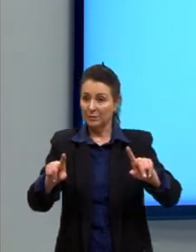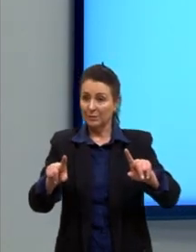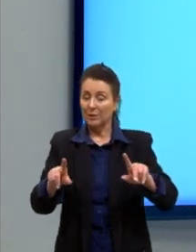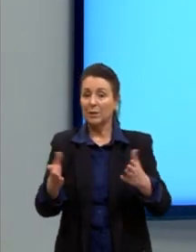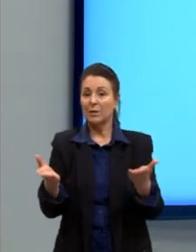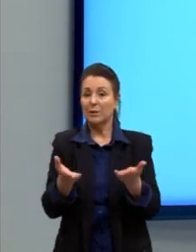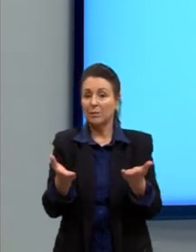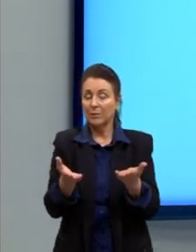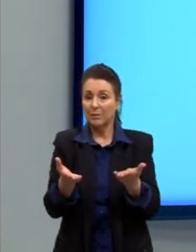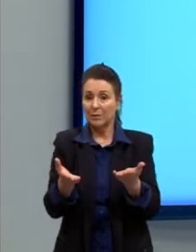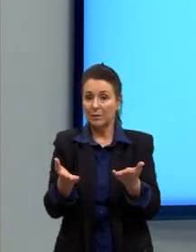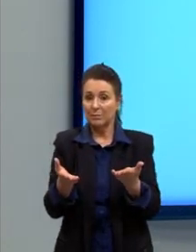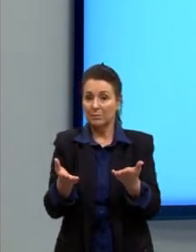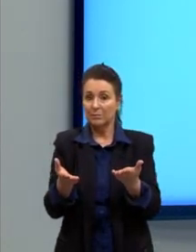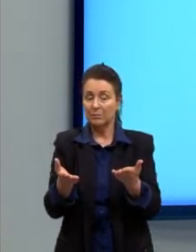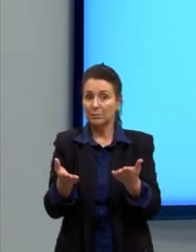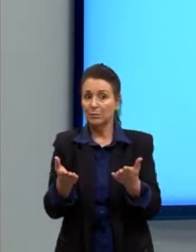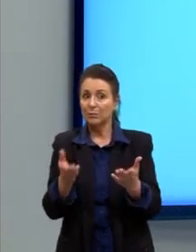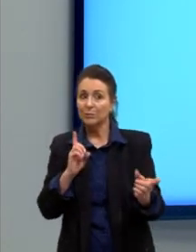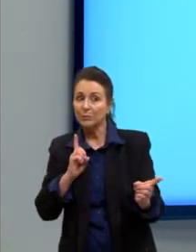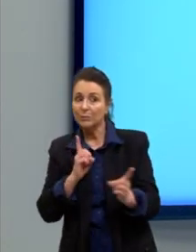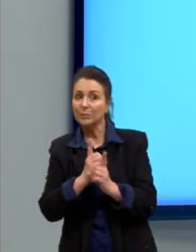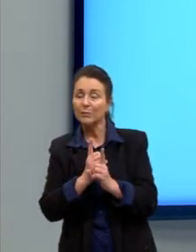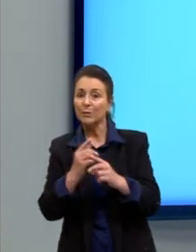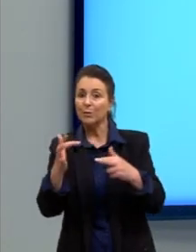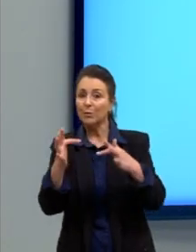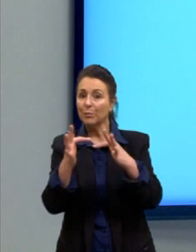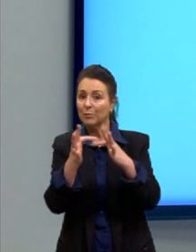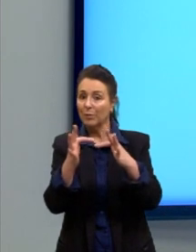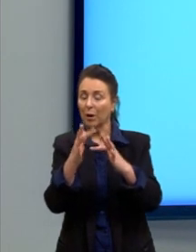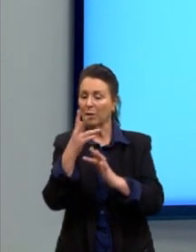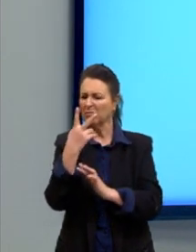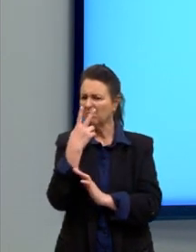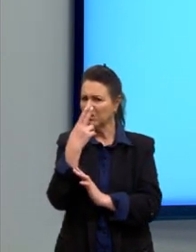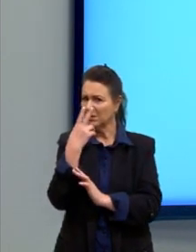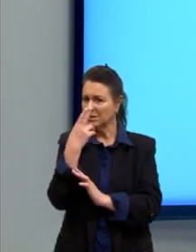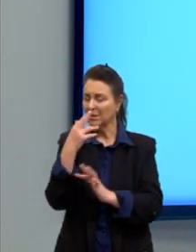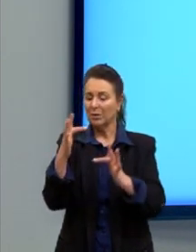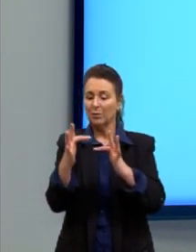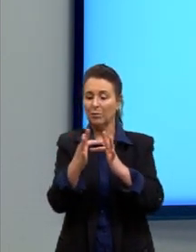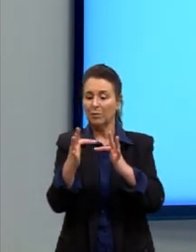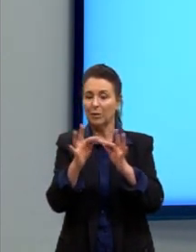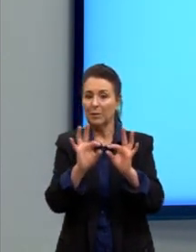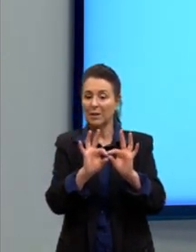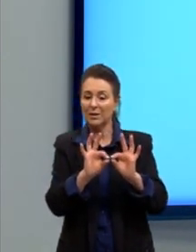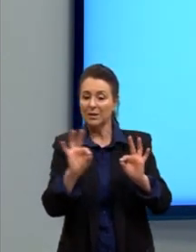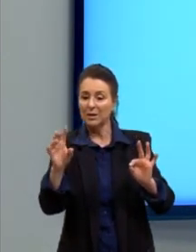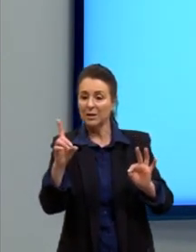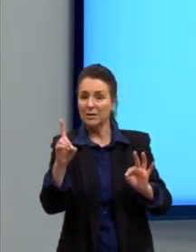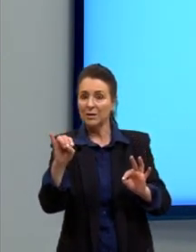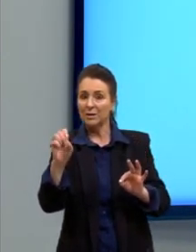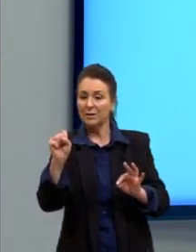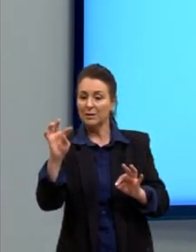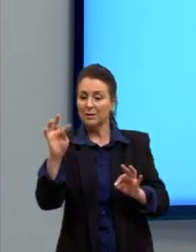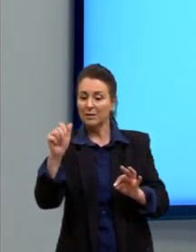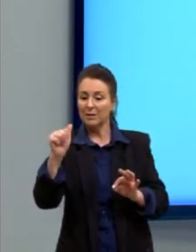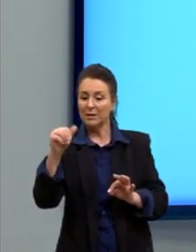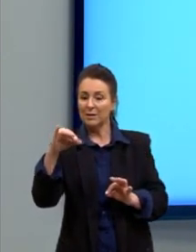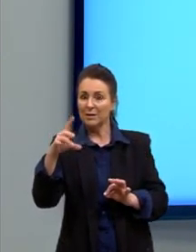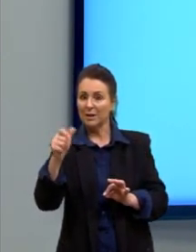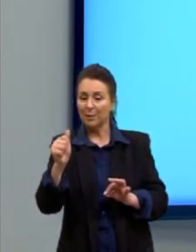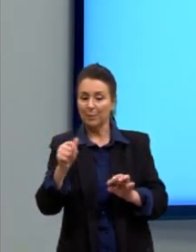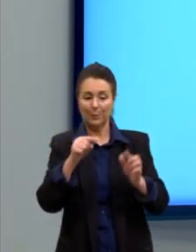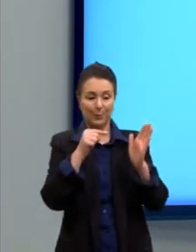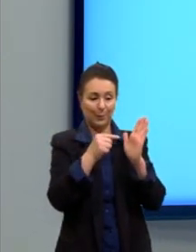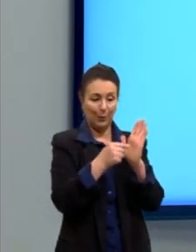chegamos em uma fórmula, tá? Ela é bem parecida com a fórmula da distância entre o ponto e a reta, só que ela é